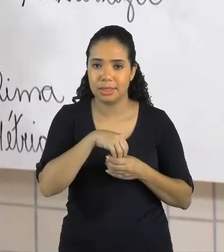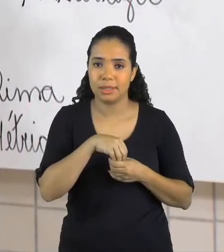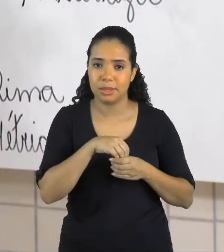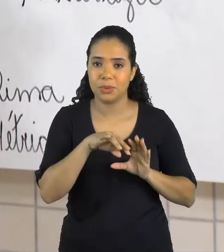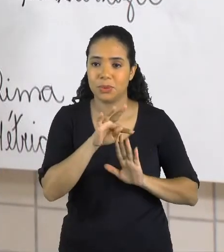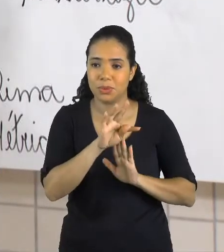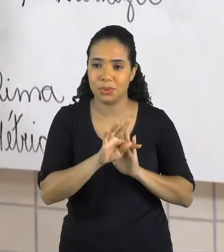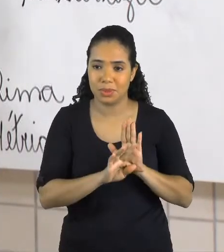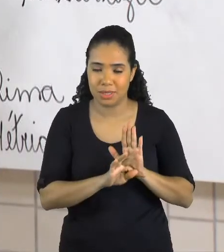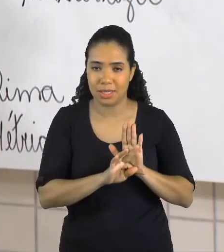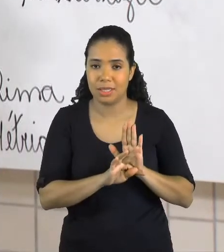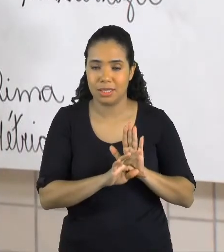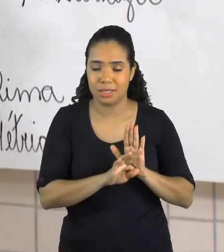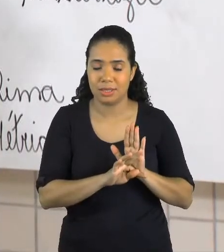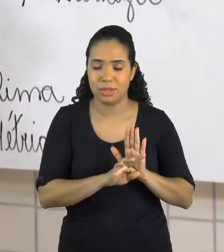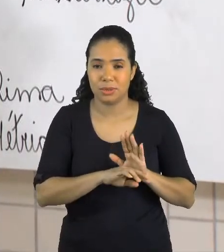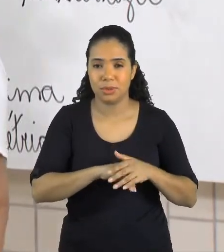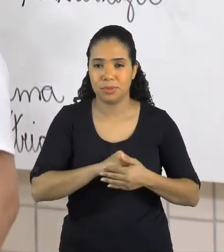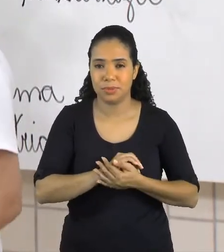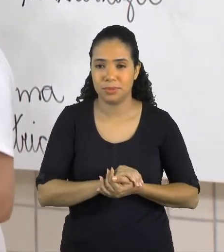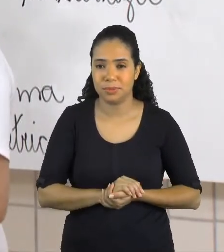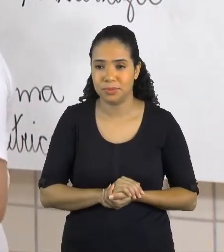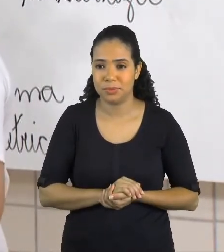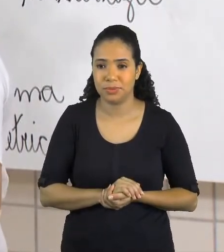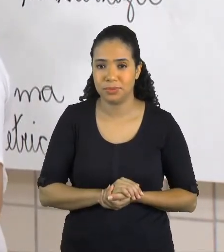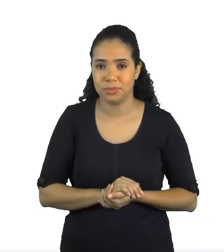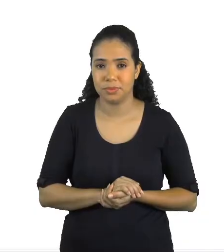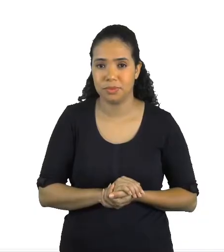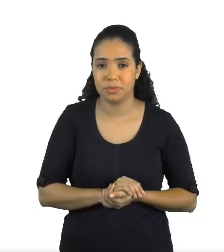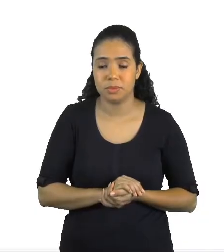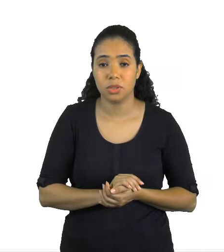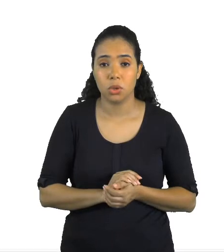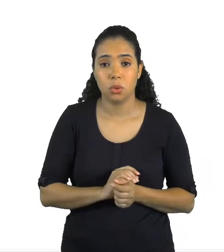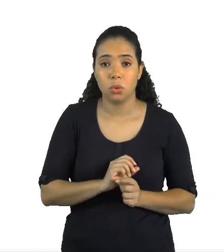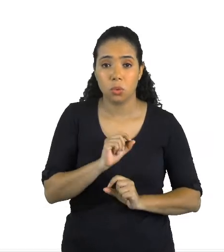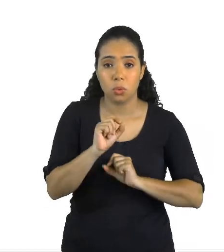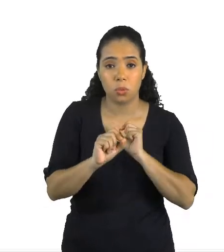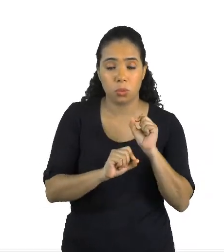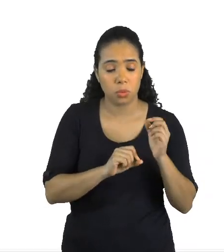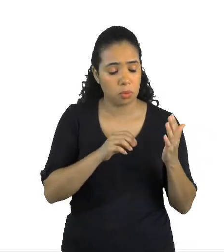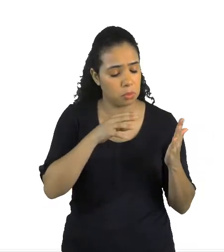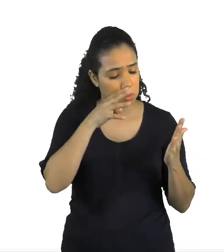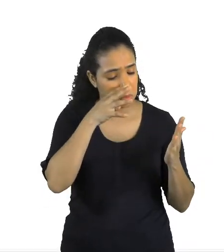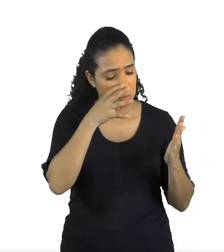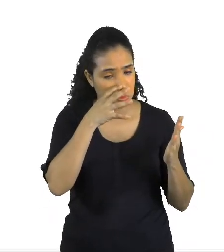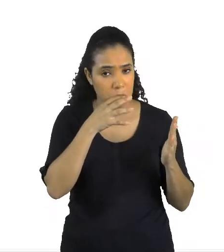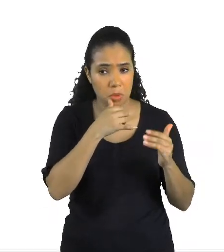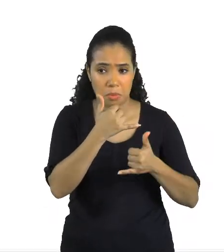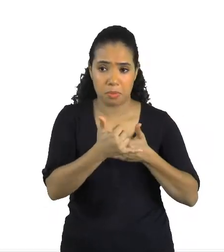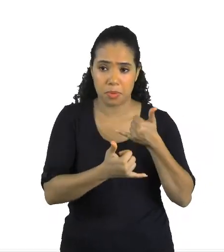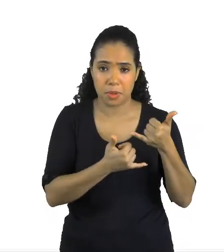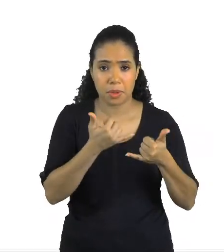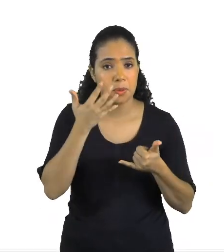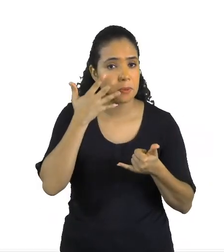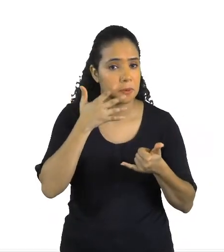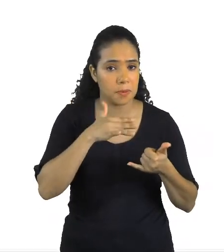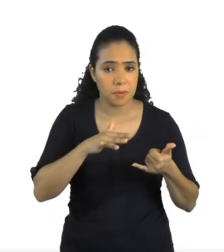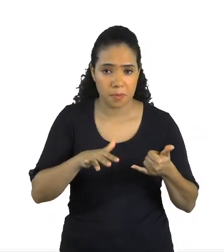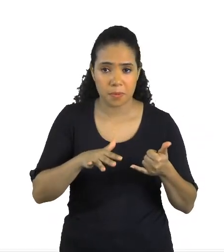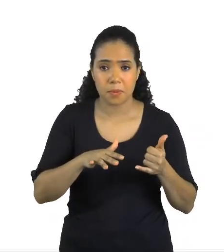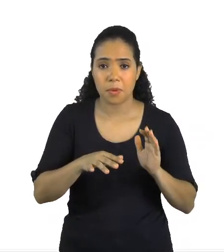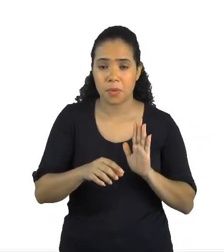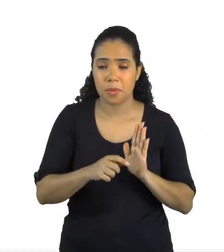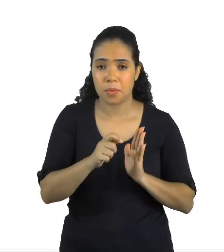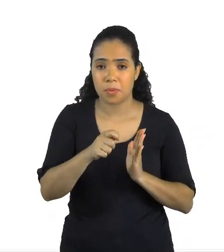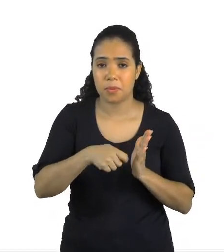poema, nesses versos do poema. De acordo com o que podemos observar no soneto Brinquedo de Criança, assinale a